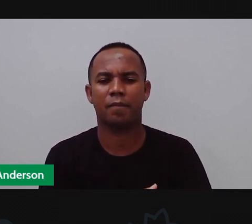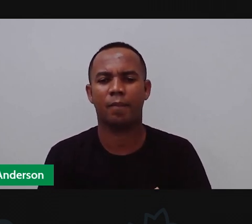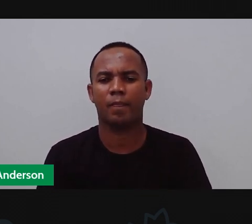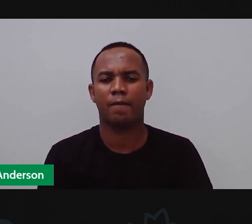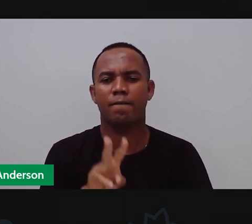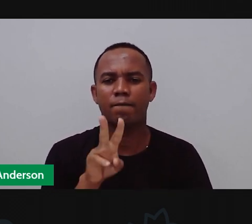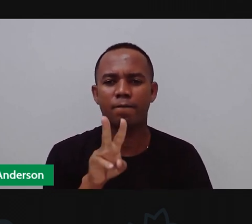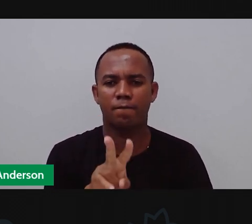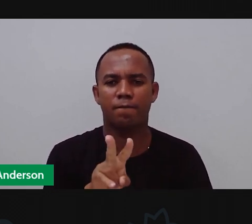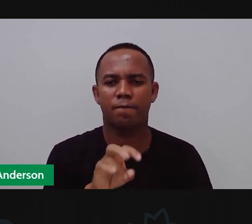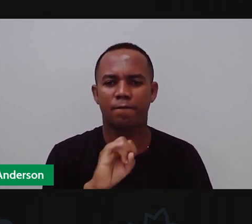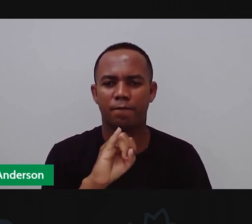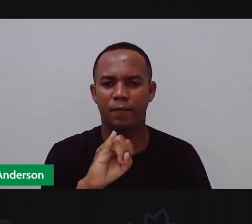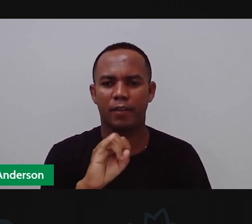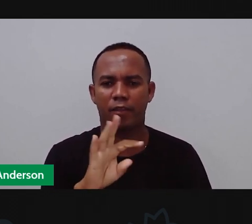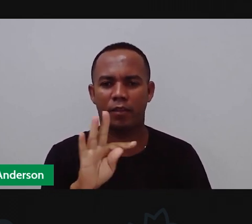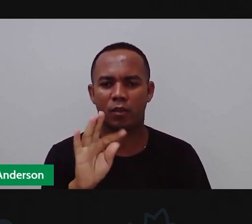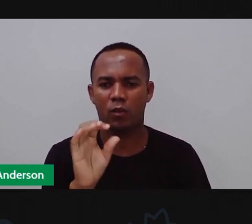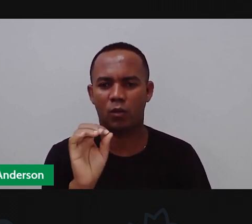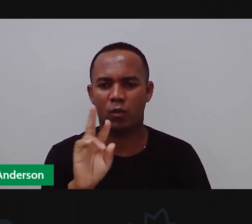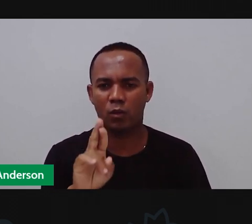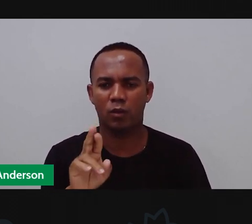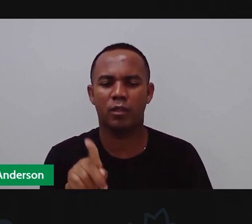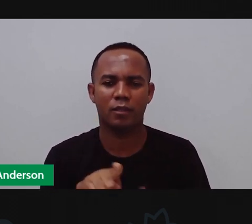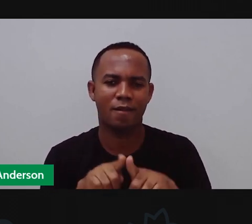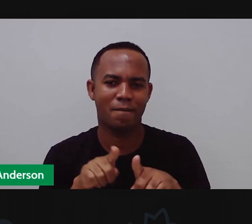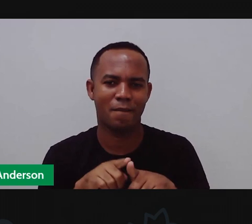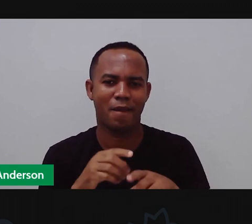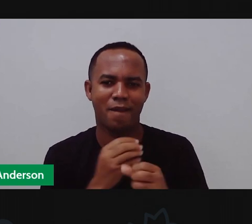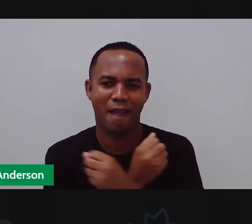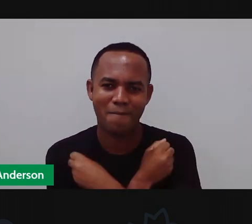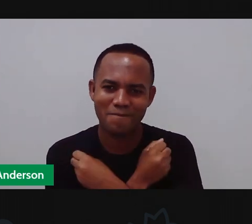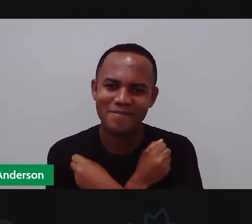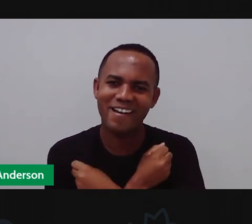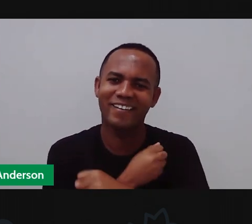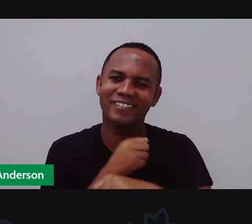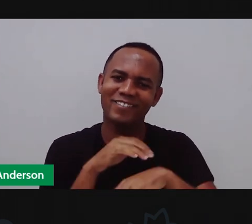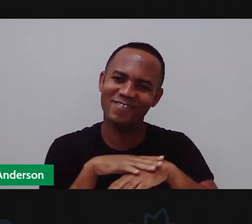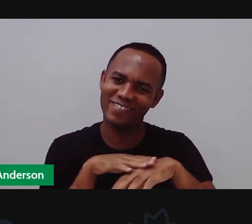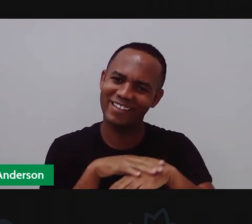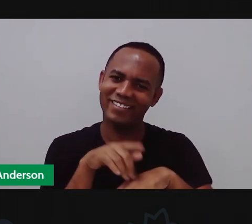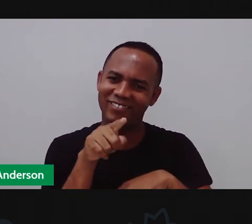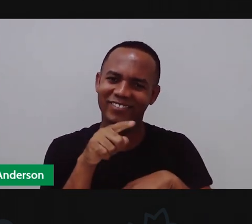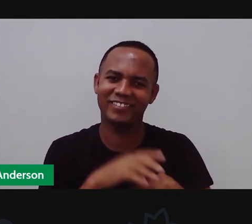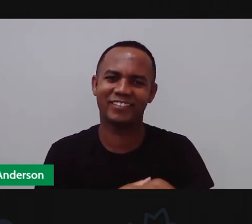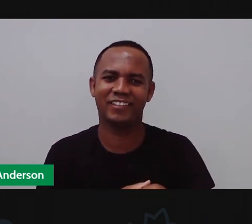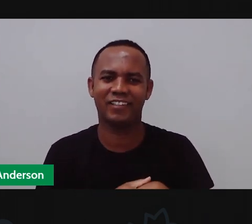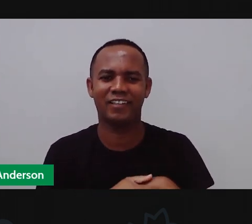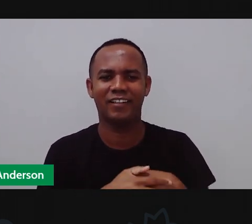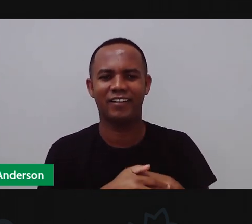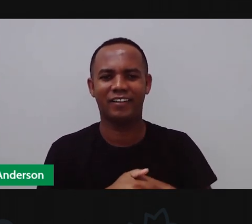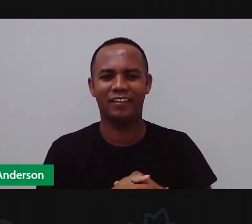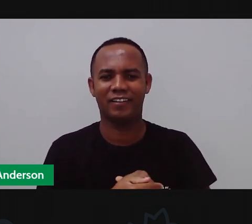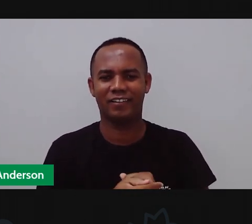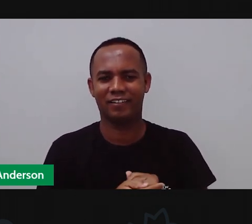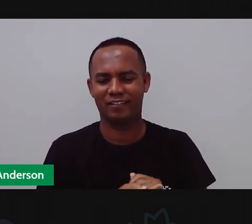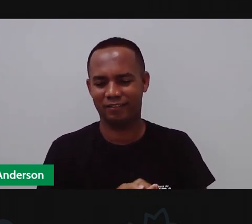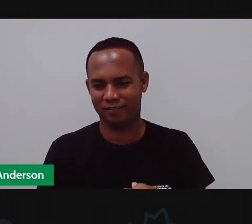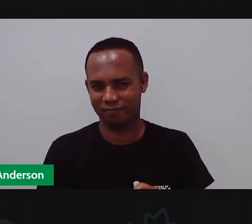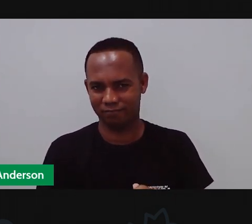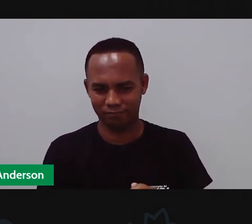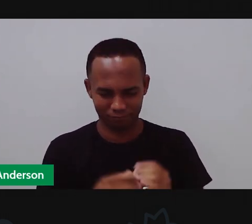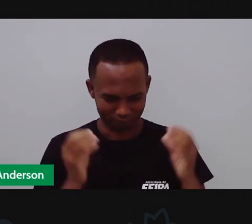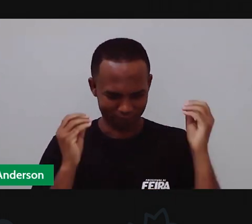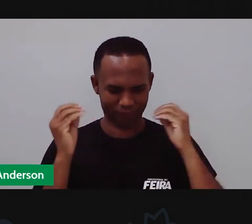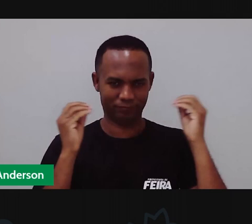caramba nas nossas aulas né Vitor e para o mundo da Bela Lopes um beijo para você um